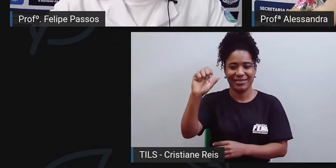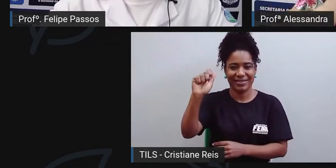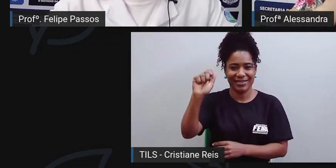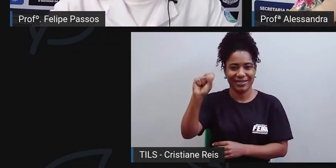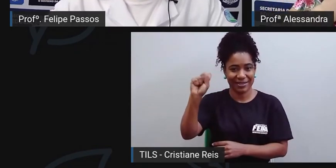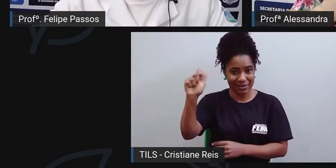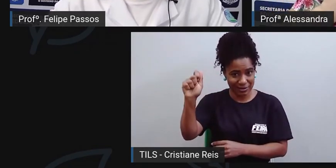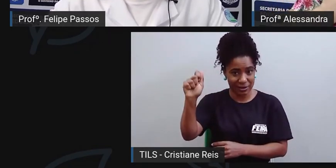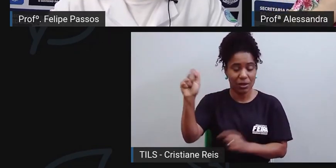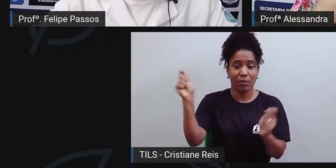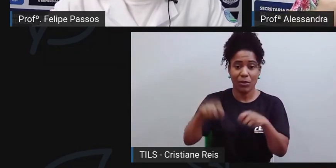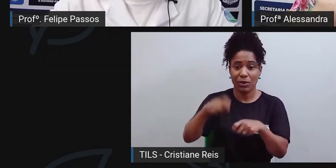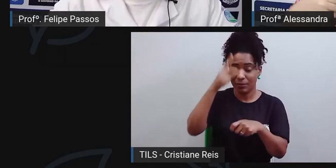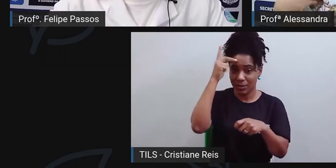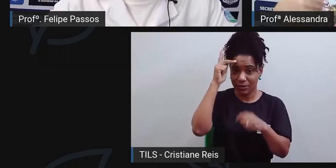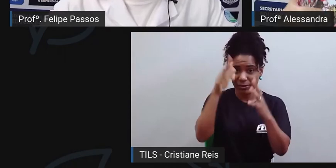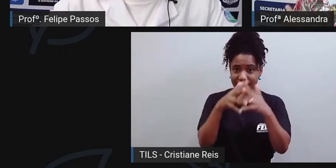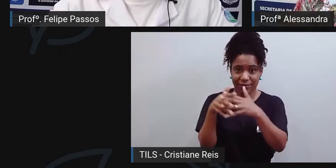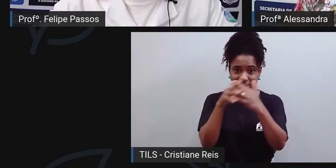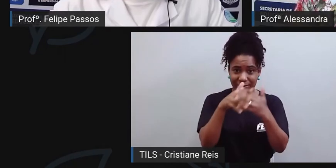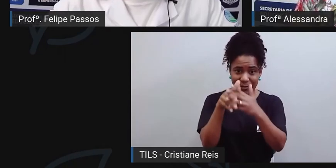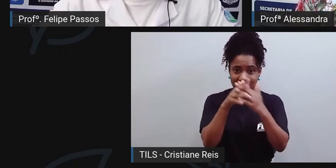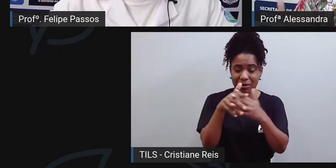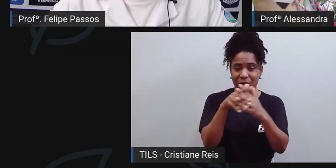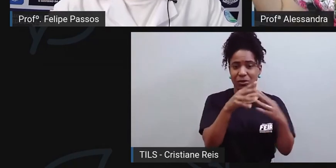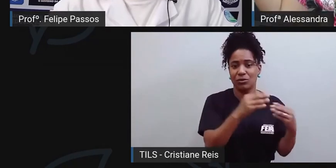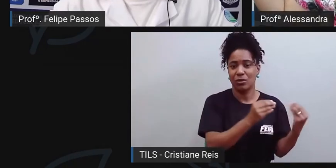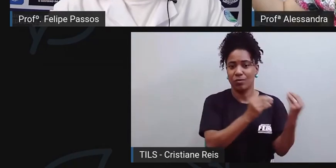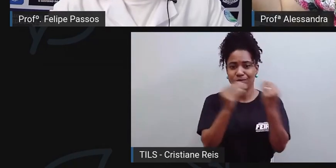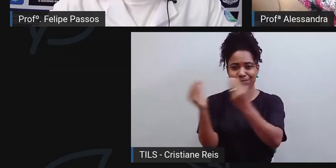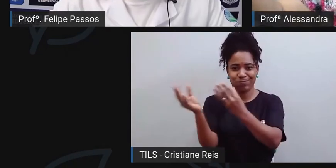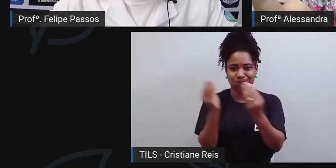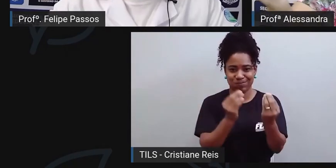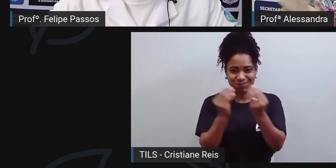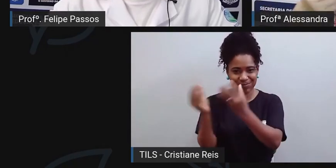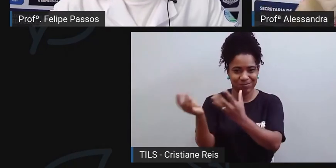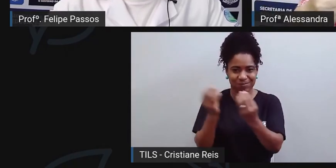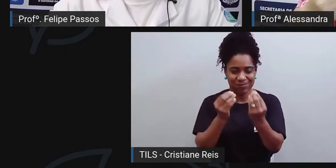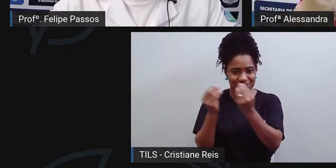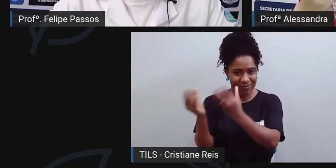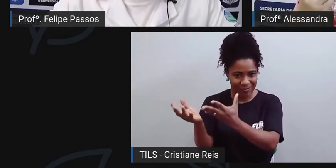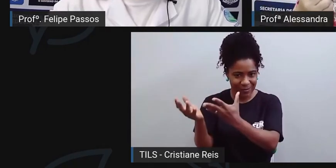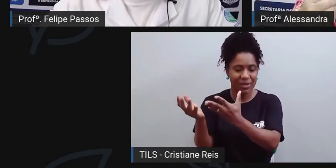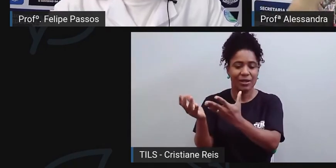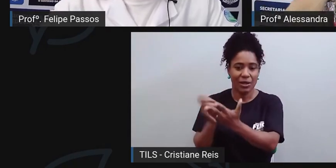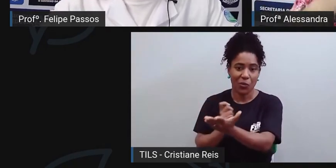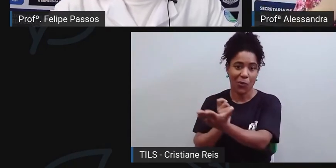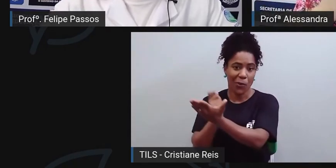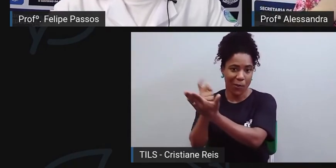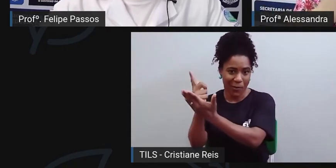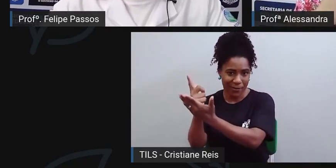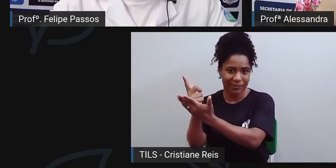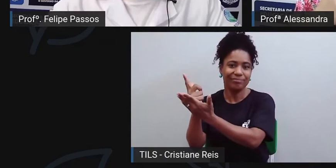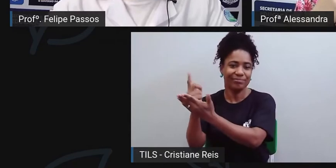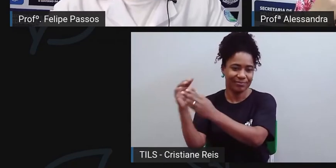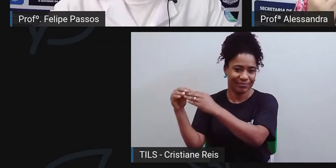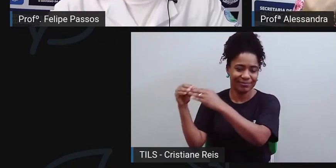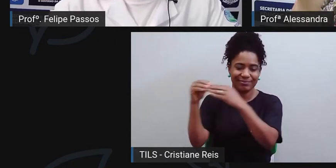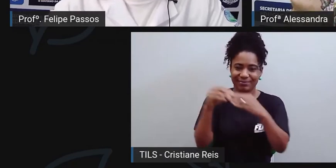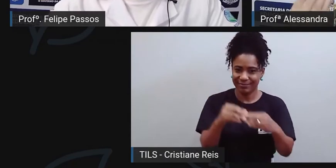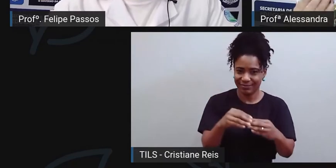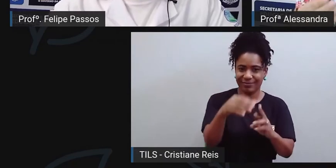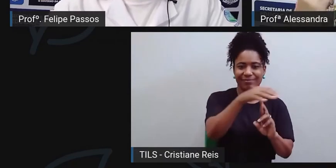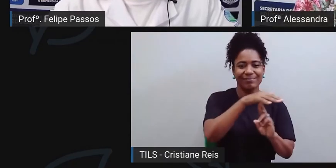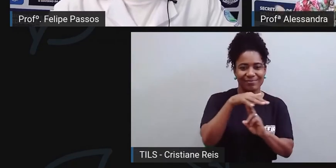entrega, que é o que a gente conhece como atravessador, que a pessoa que compra nos espaços rurais e traz para comercializar,